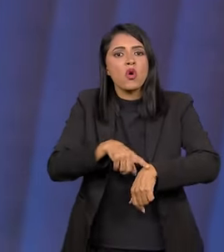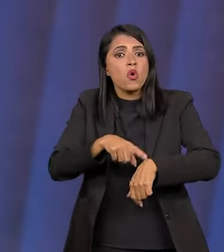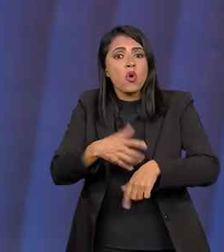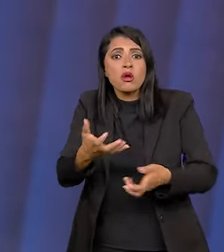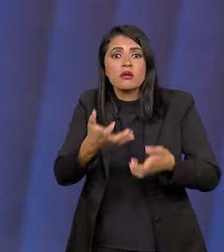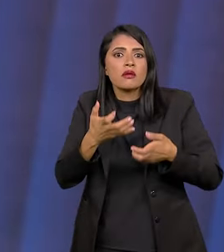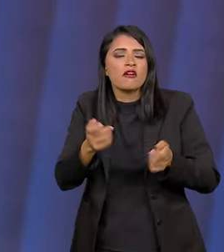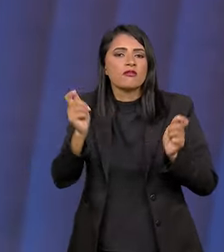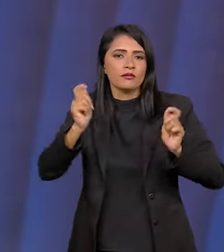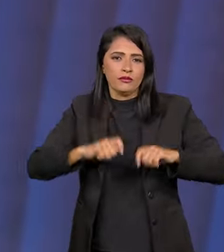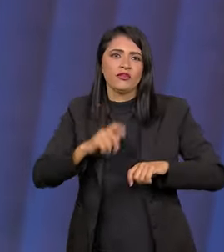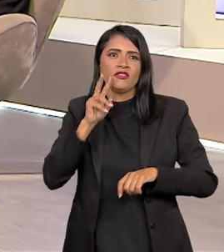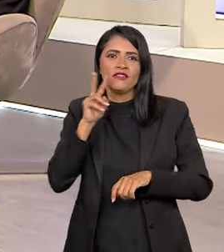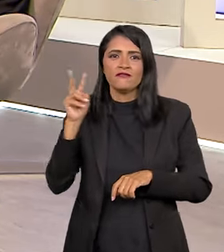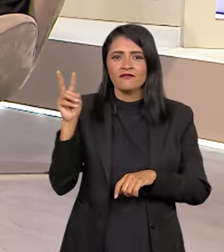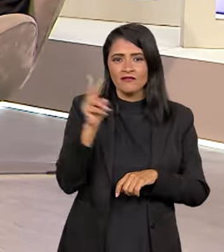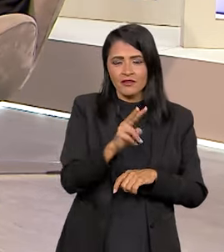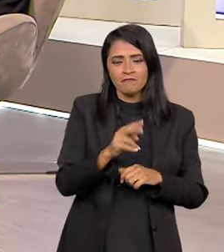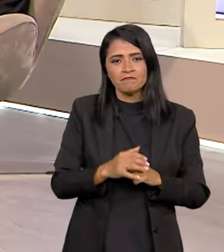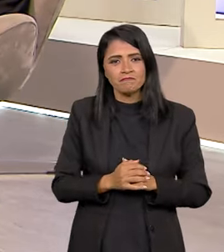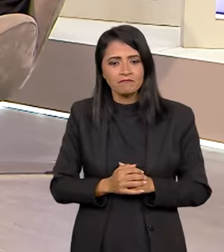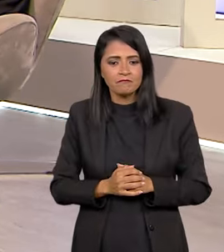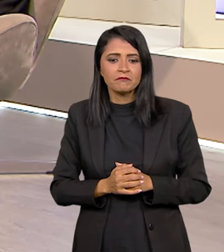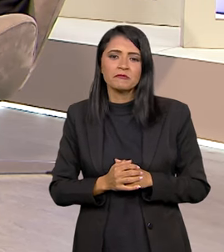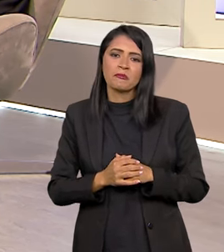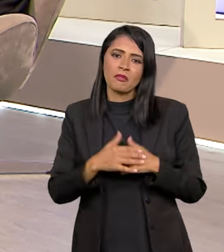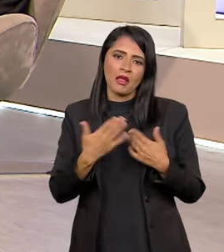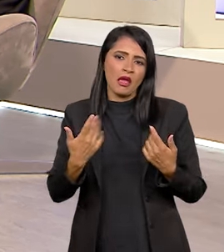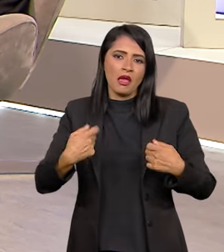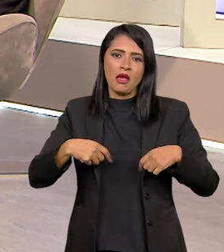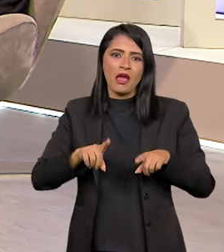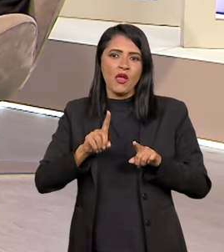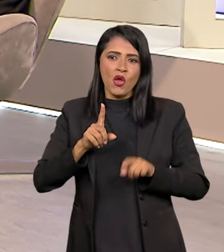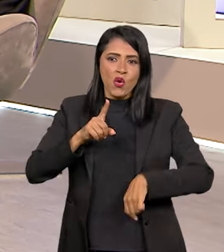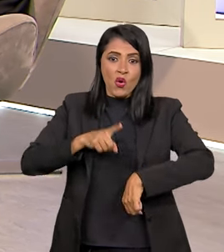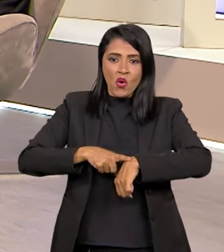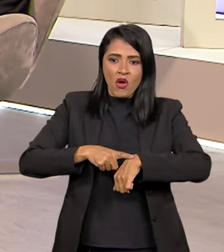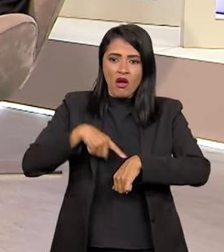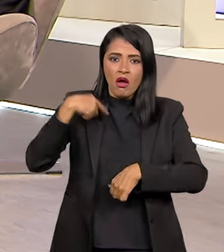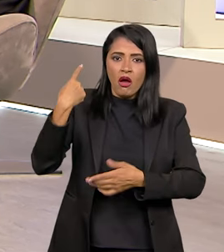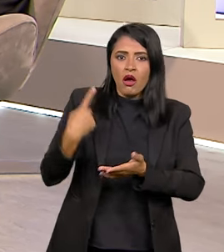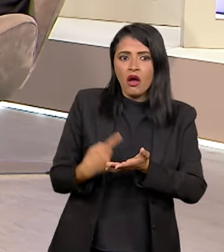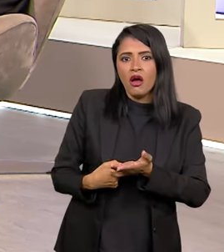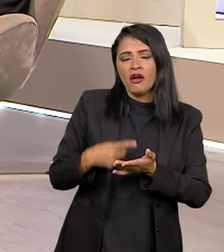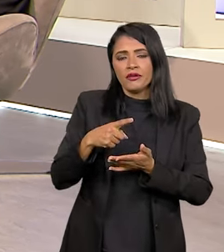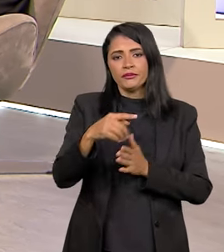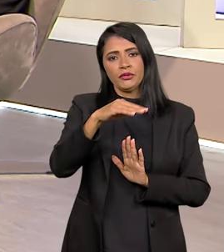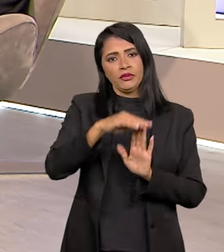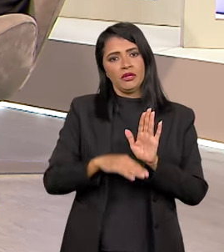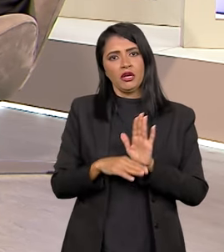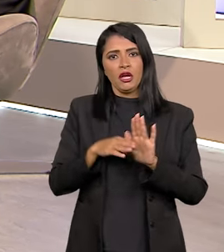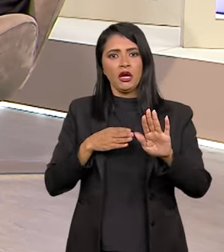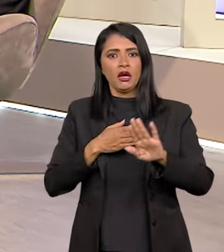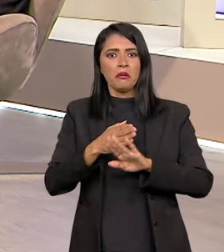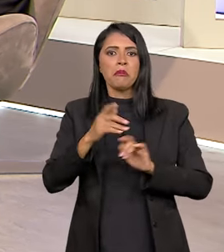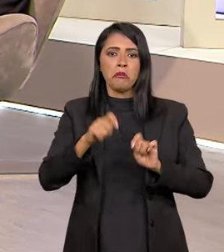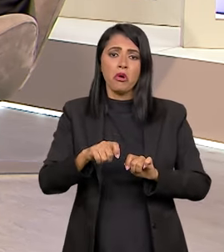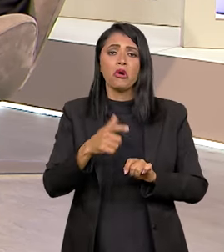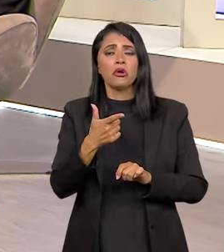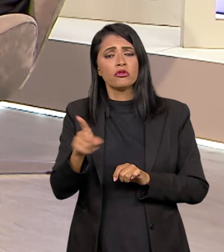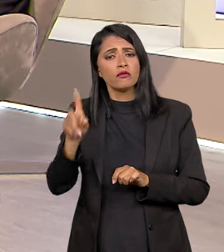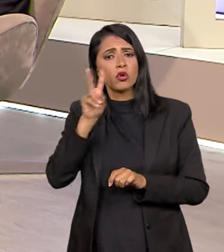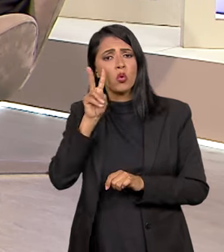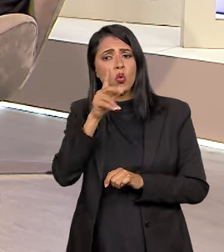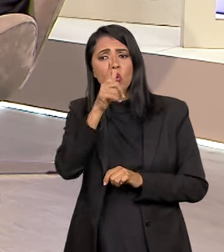quer na hora que quer. Isso, isso. E aí, não necessariamente no horário que está previsto o programa,